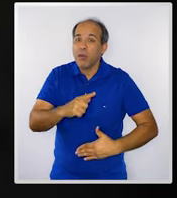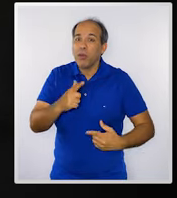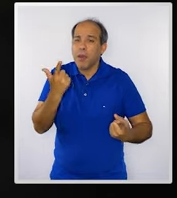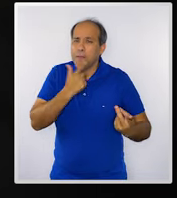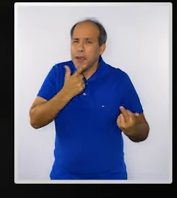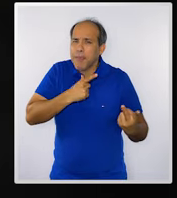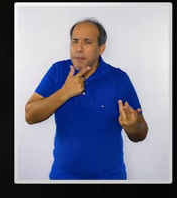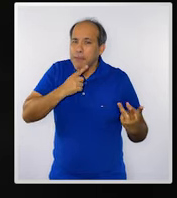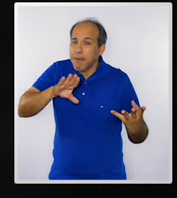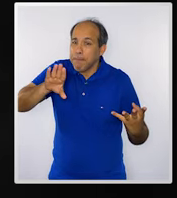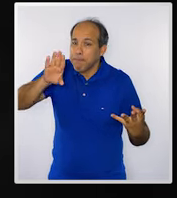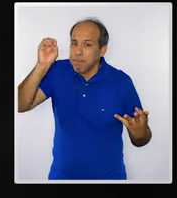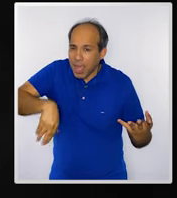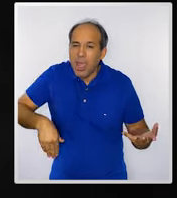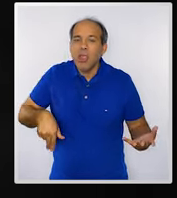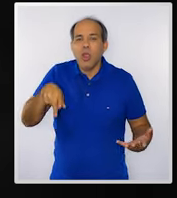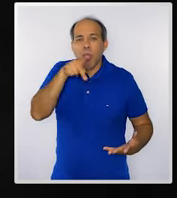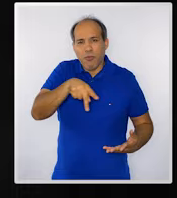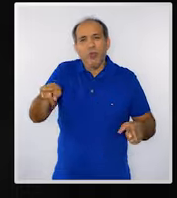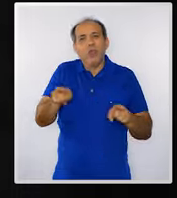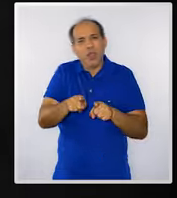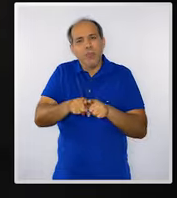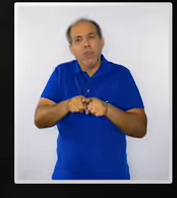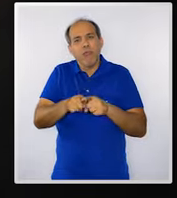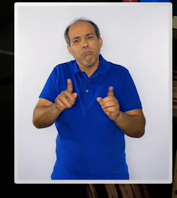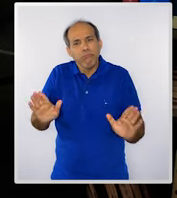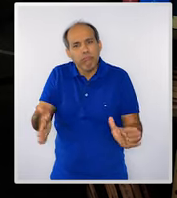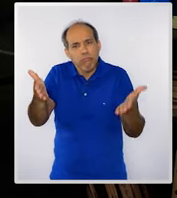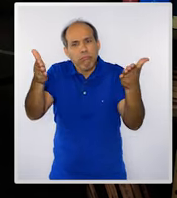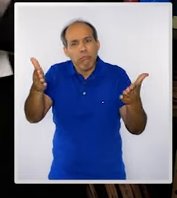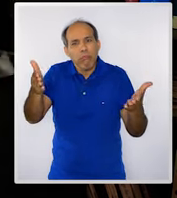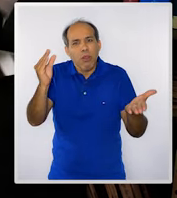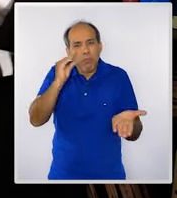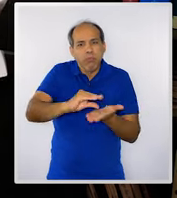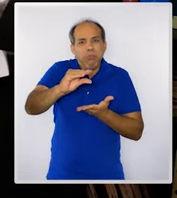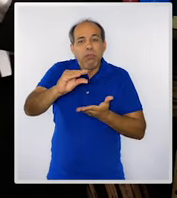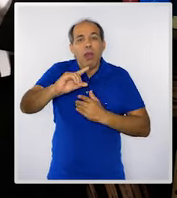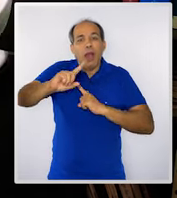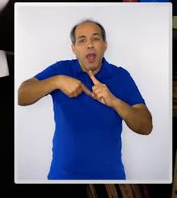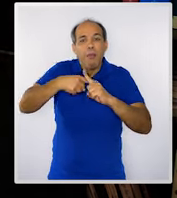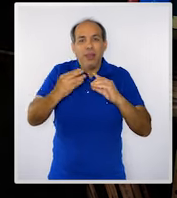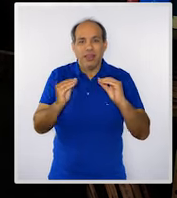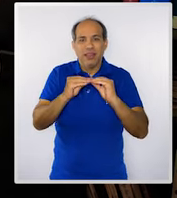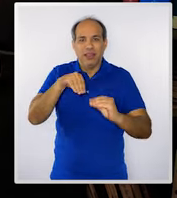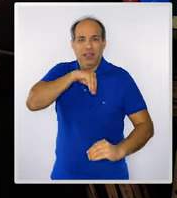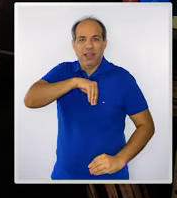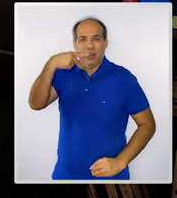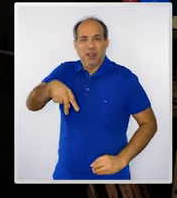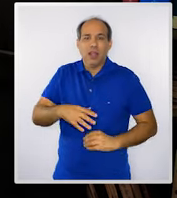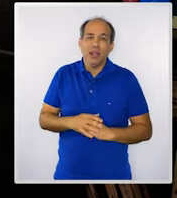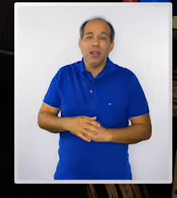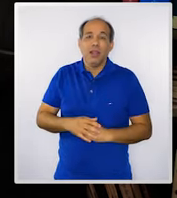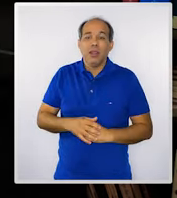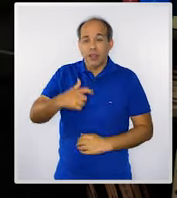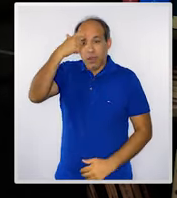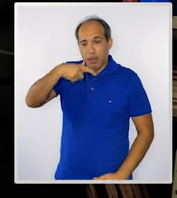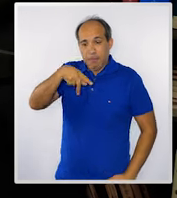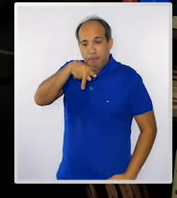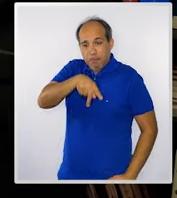metas, os professores serão bonificados por isso. Então, o fator motivador para o professor